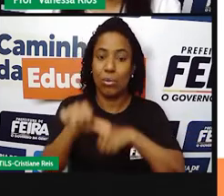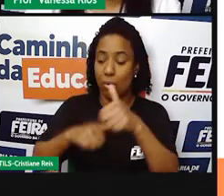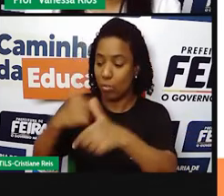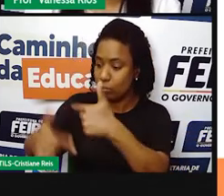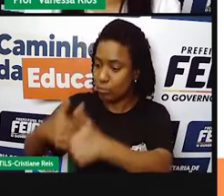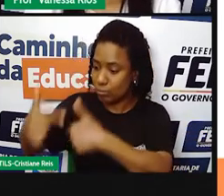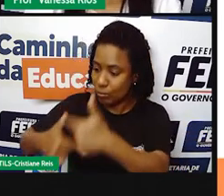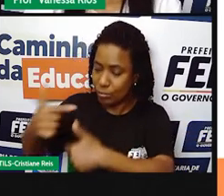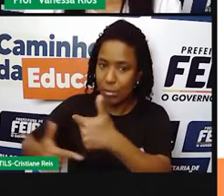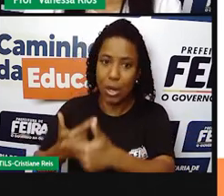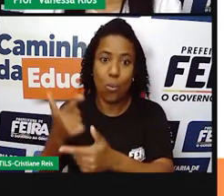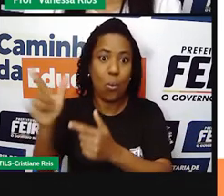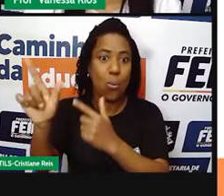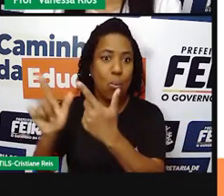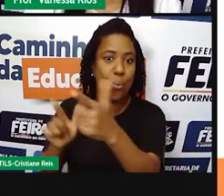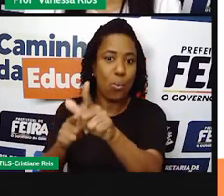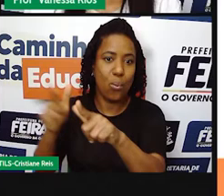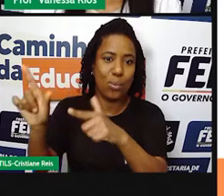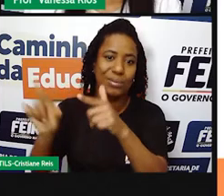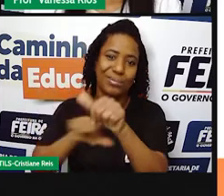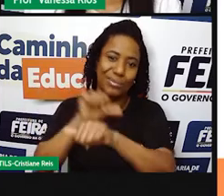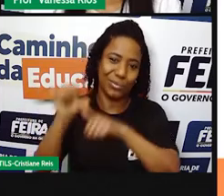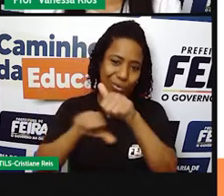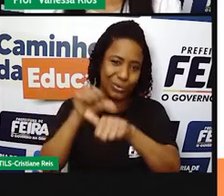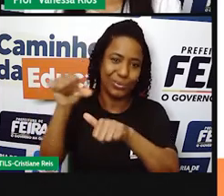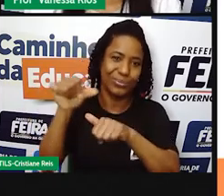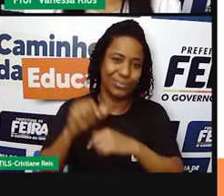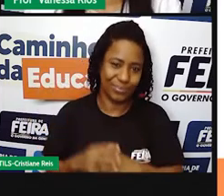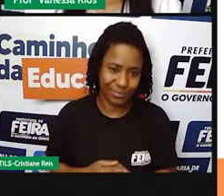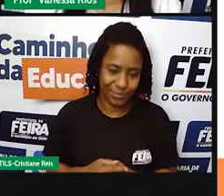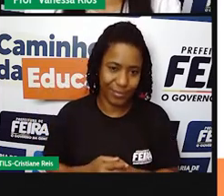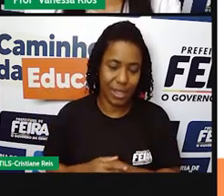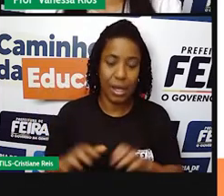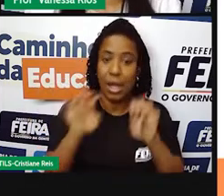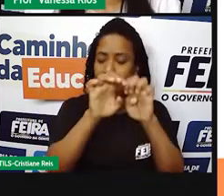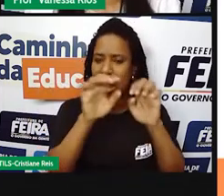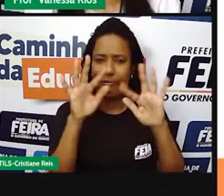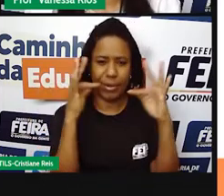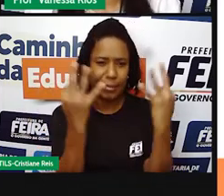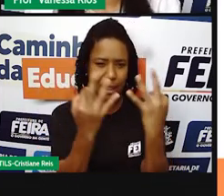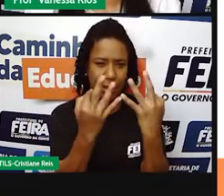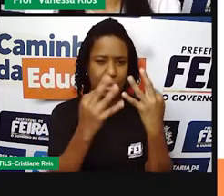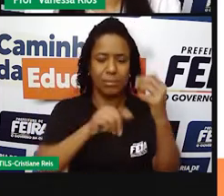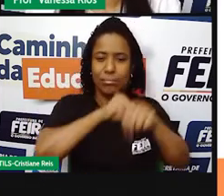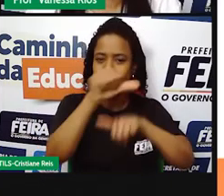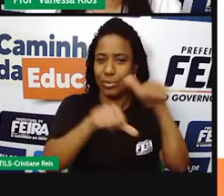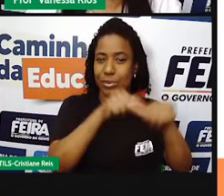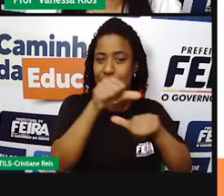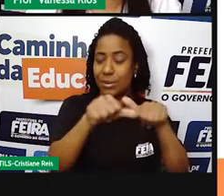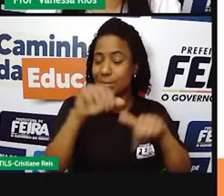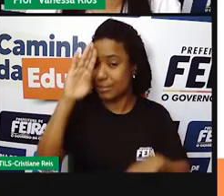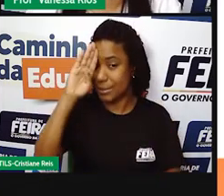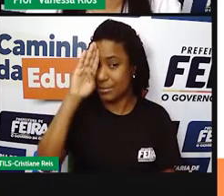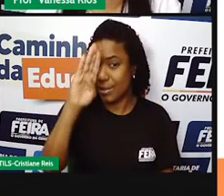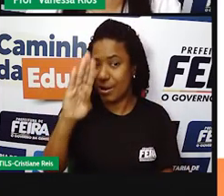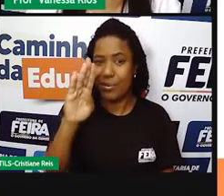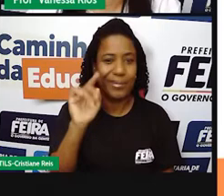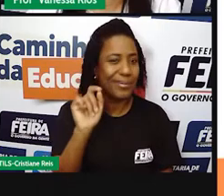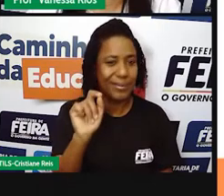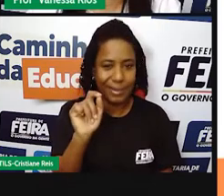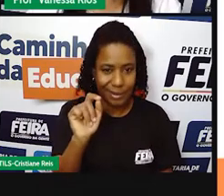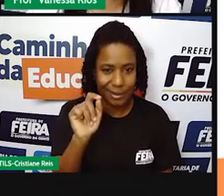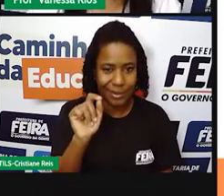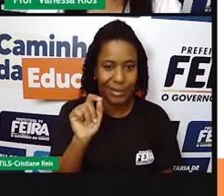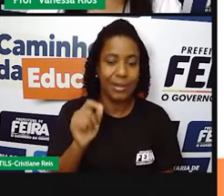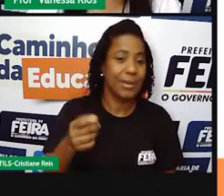estrutura familiar. E aí, a principal mudança foi a inserção, mesmo que de início